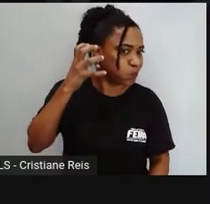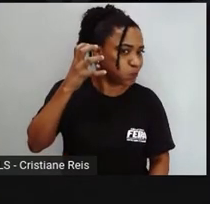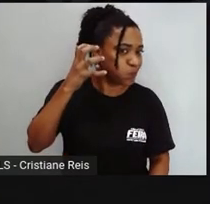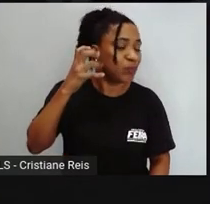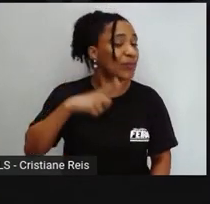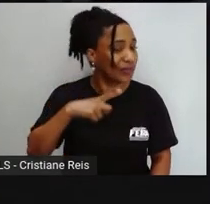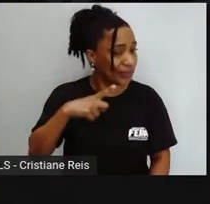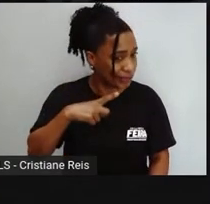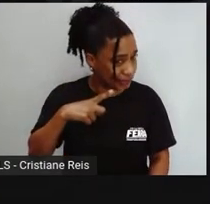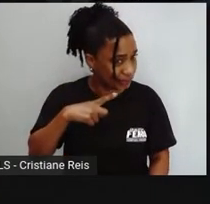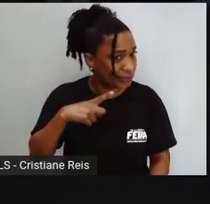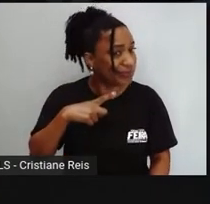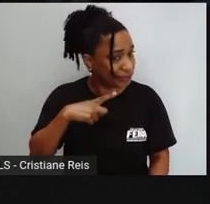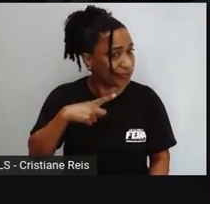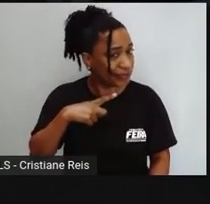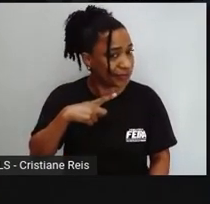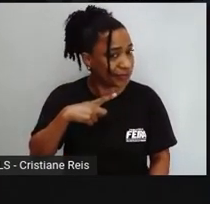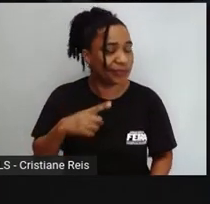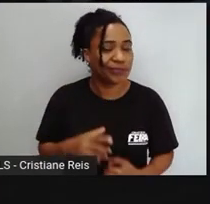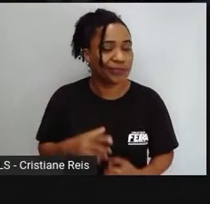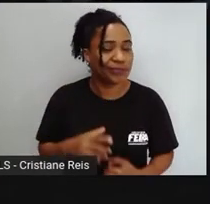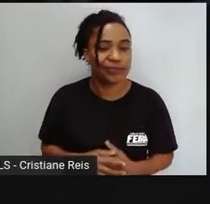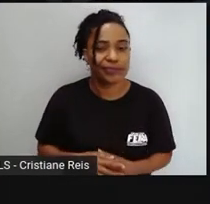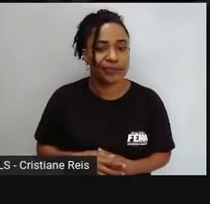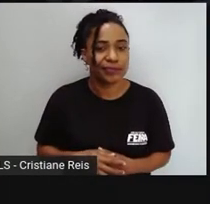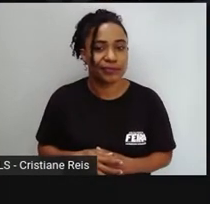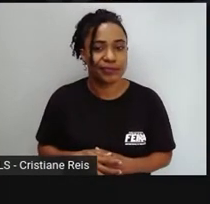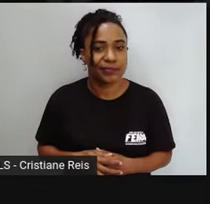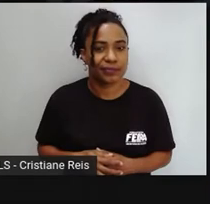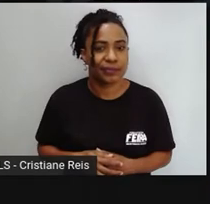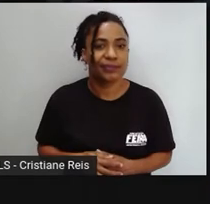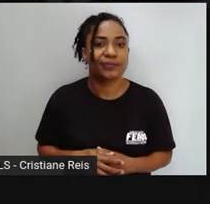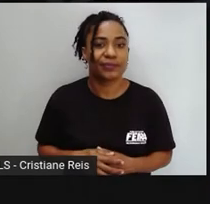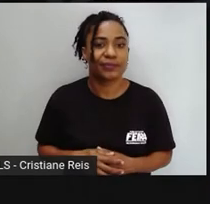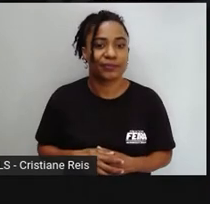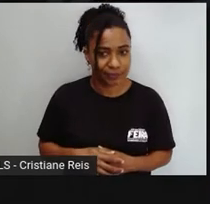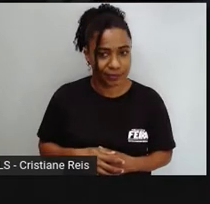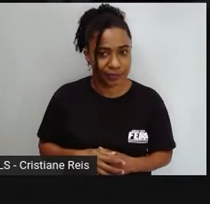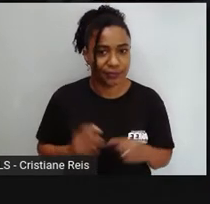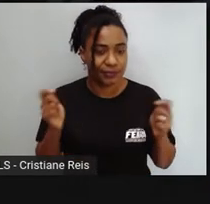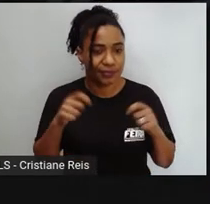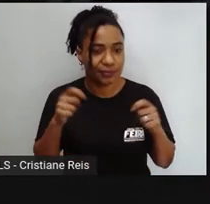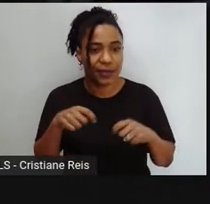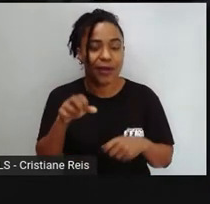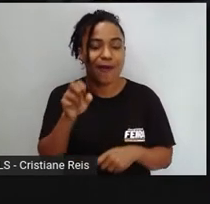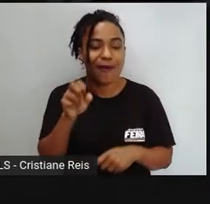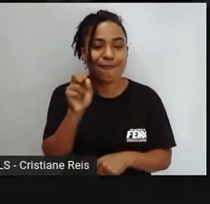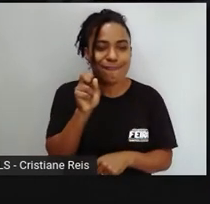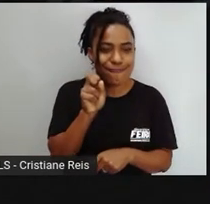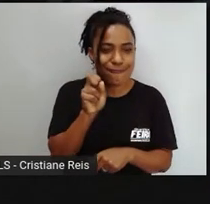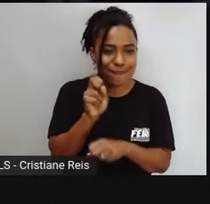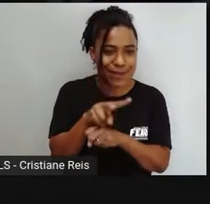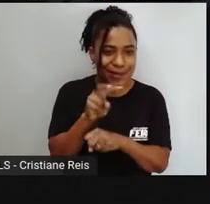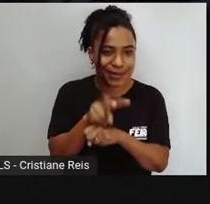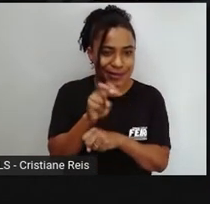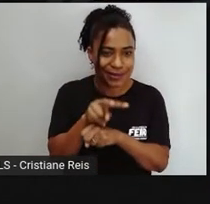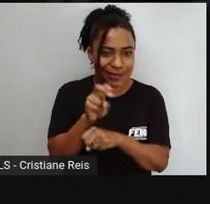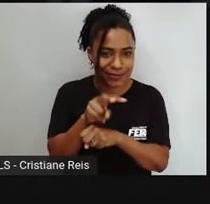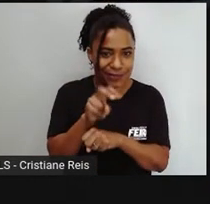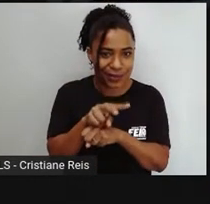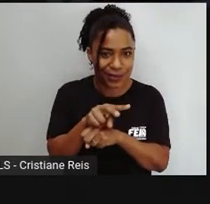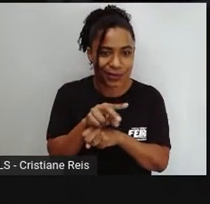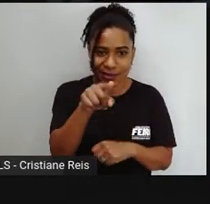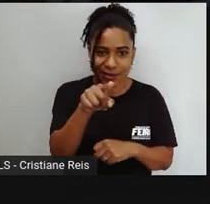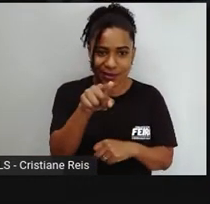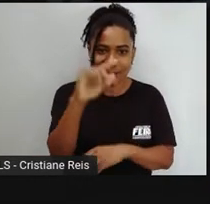passando aqui. E venenos? Olha um exemplo aí super comum no Brasil. Essa planta